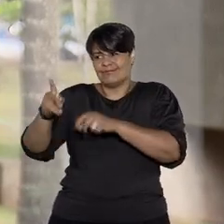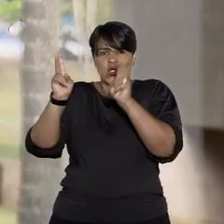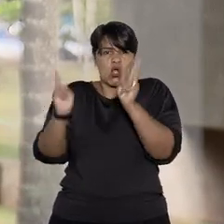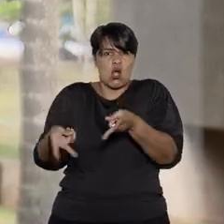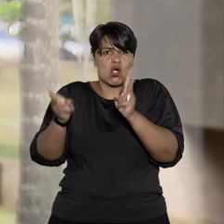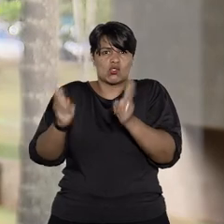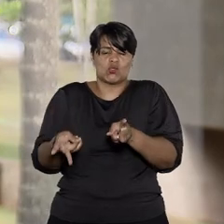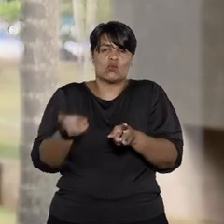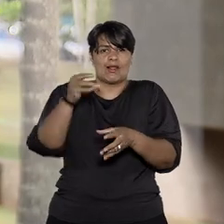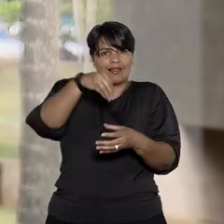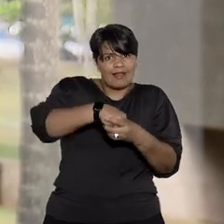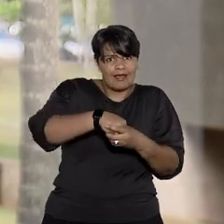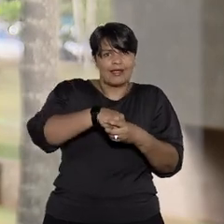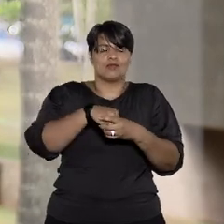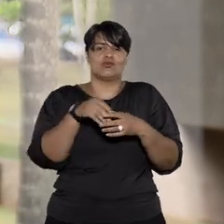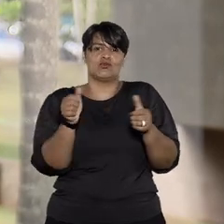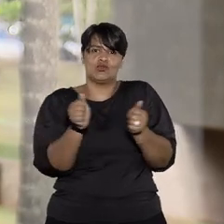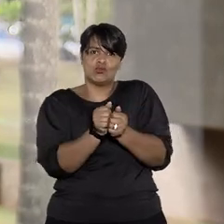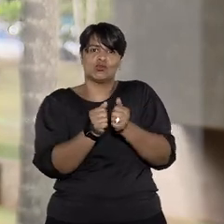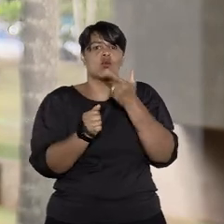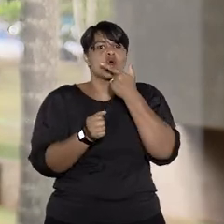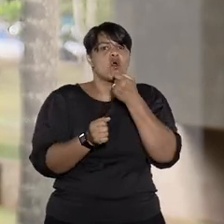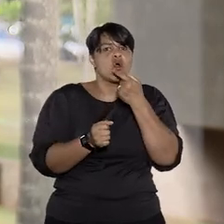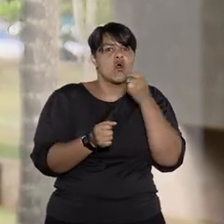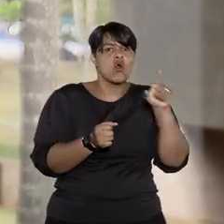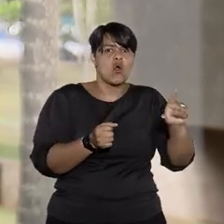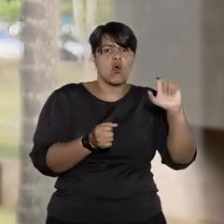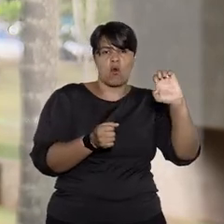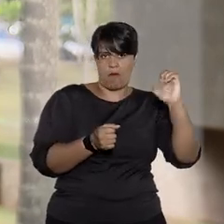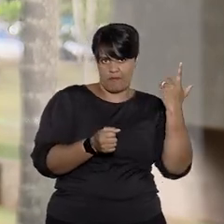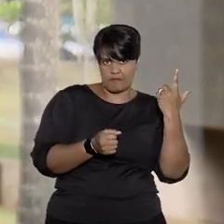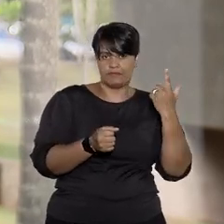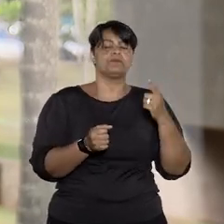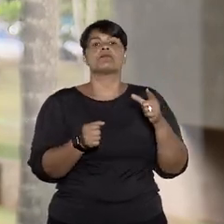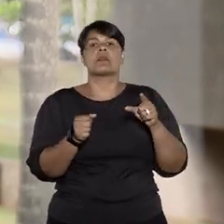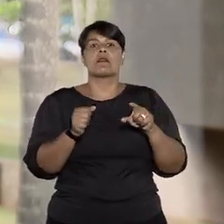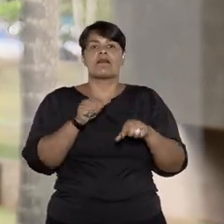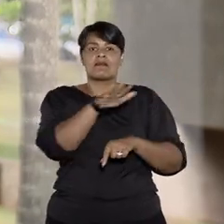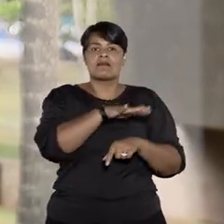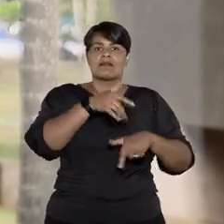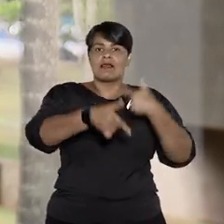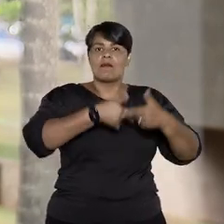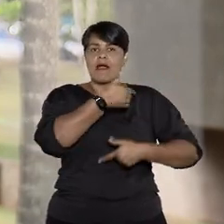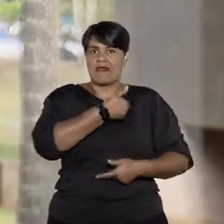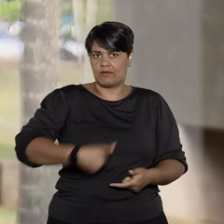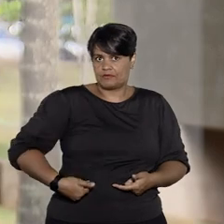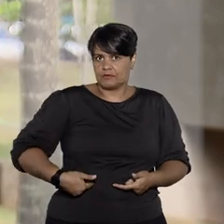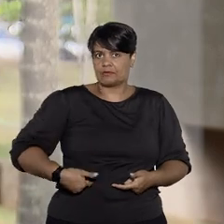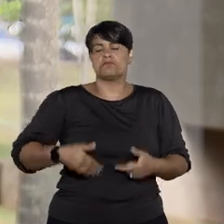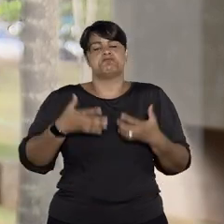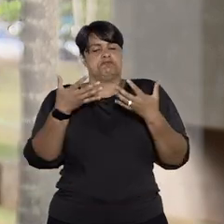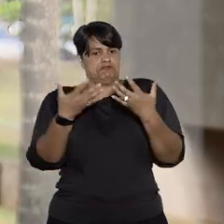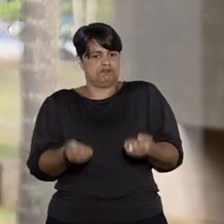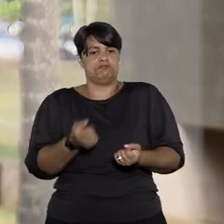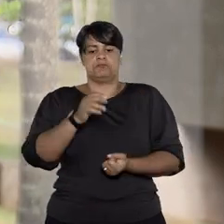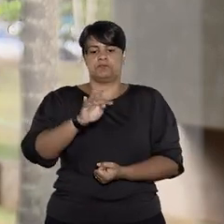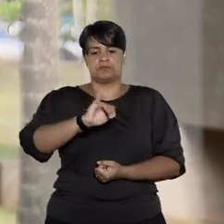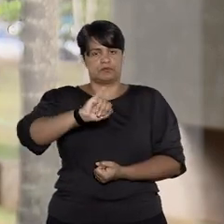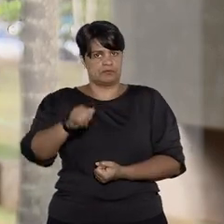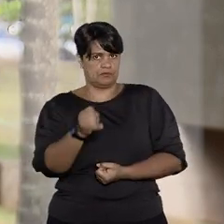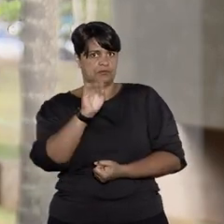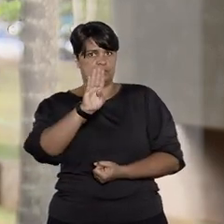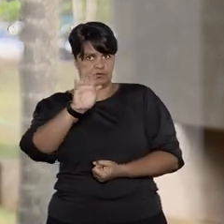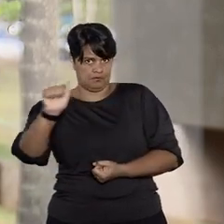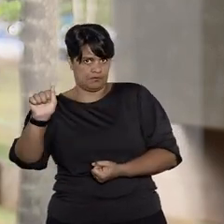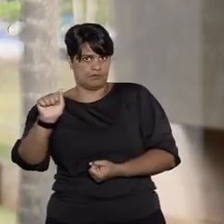permanecer assistida pelo plano de saúde dos servidores estaduais. Tese acolhida pelo Tribunal de Justiça da